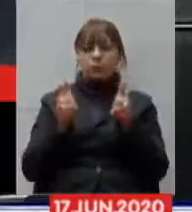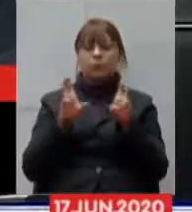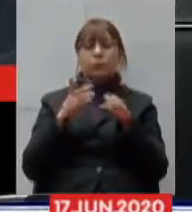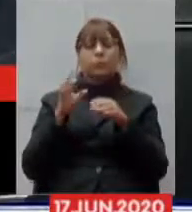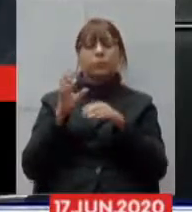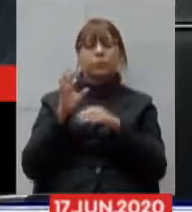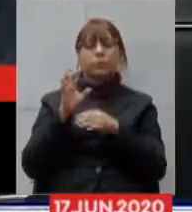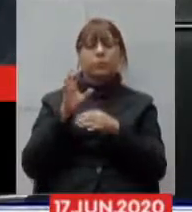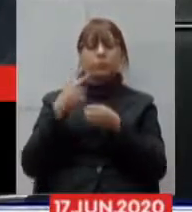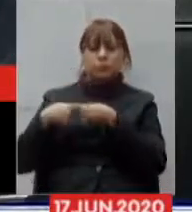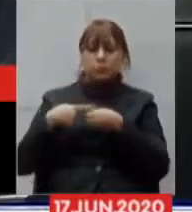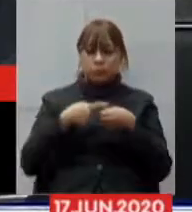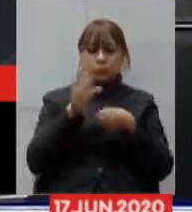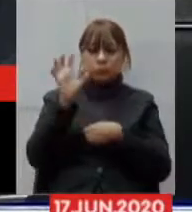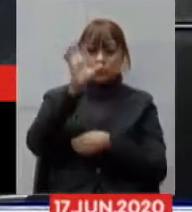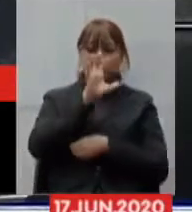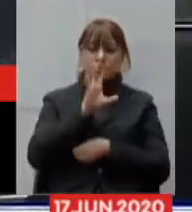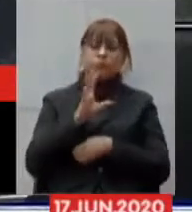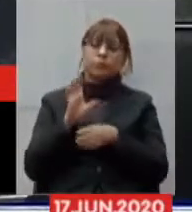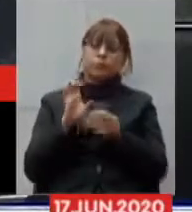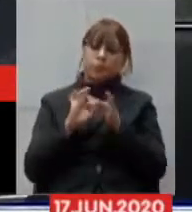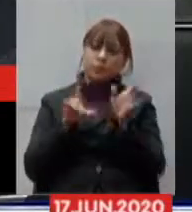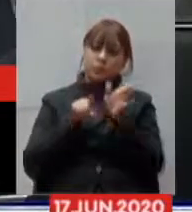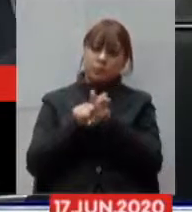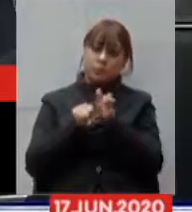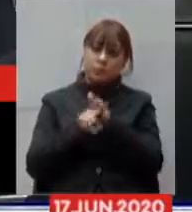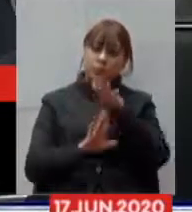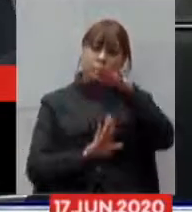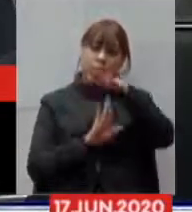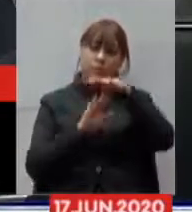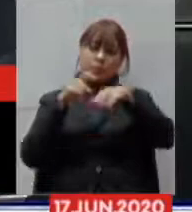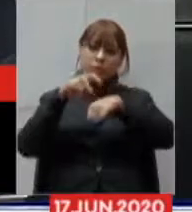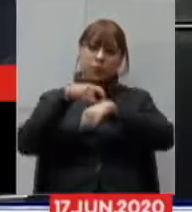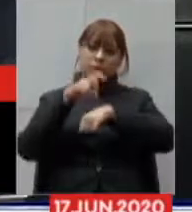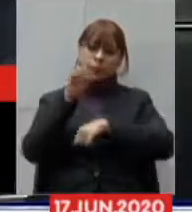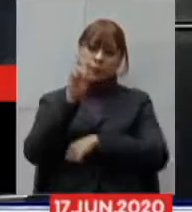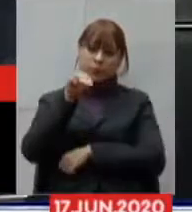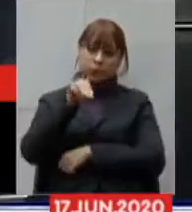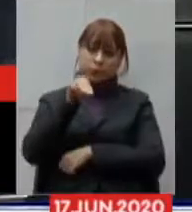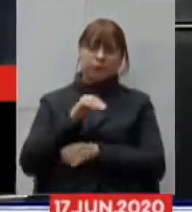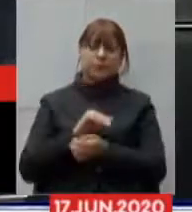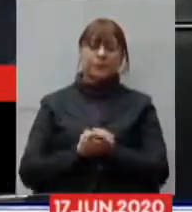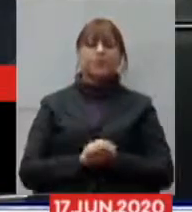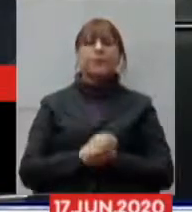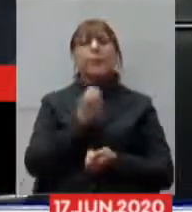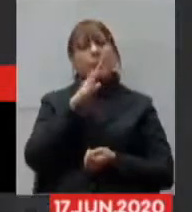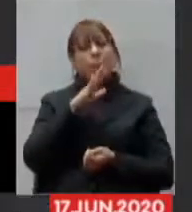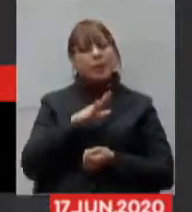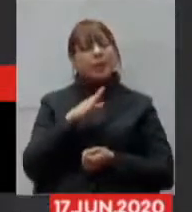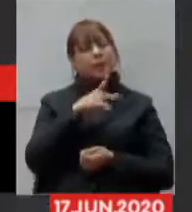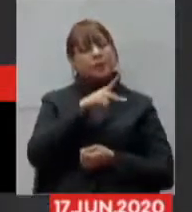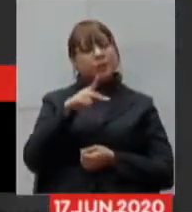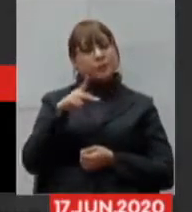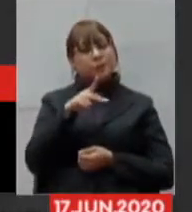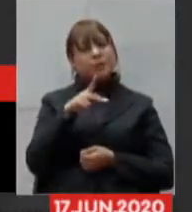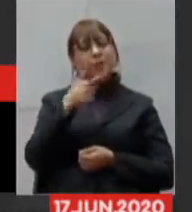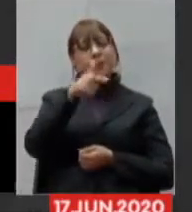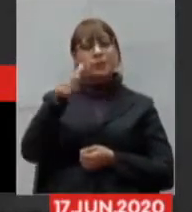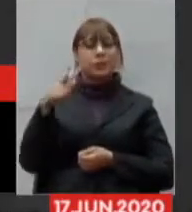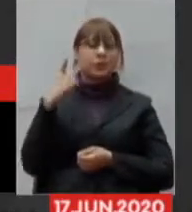pelo prazo de cinco minutos boa tarde presidente boa tarde deputados boa tarde